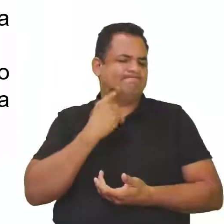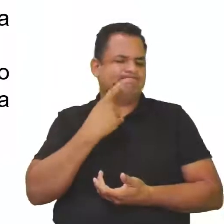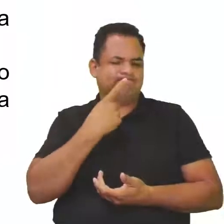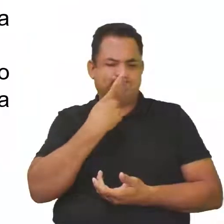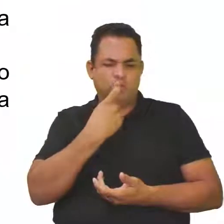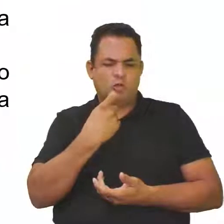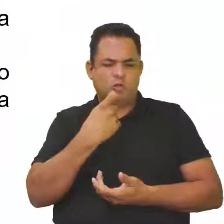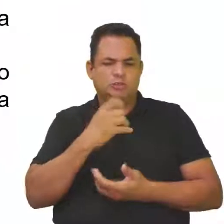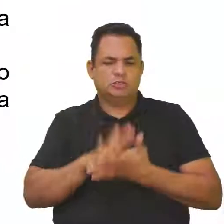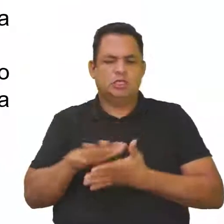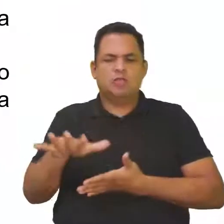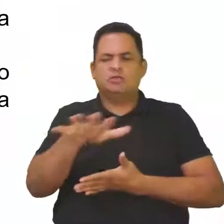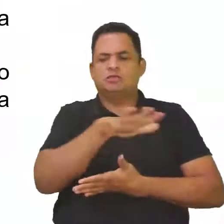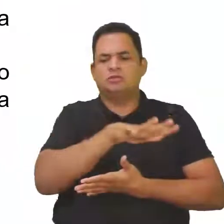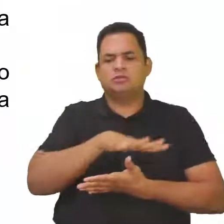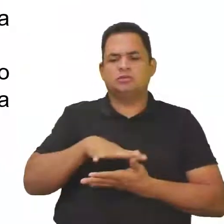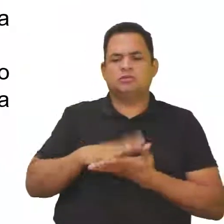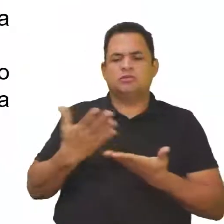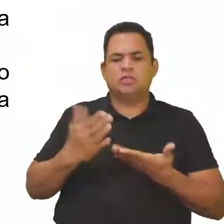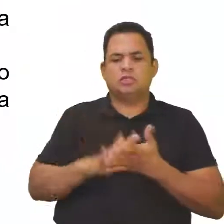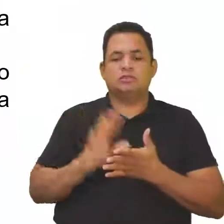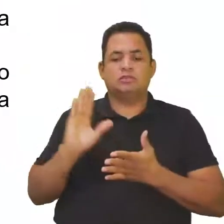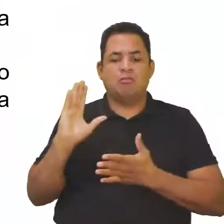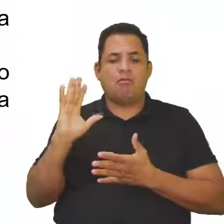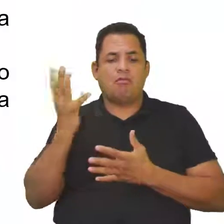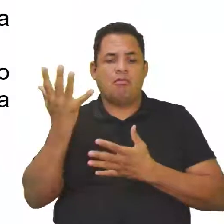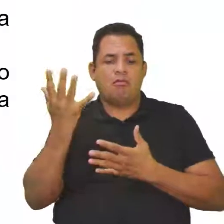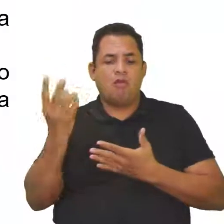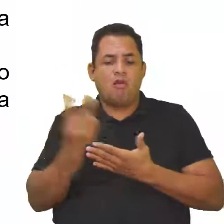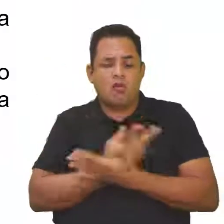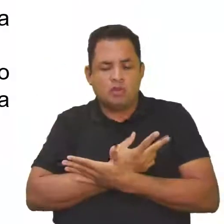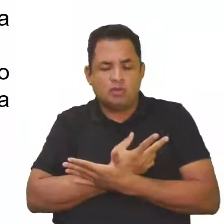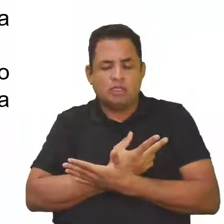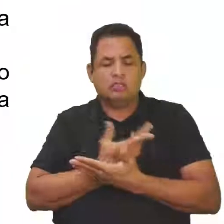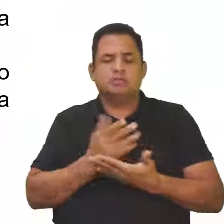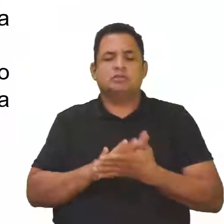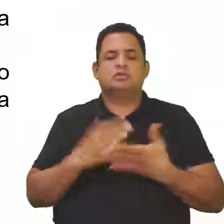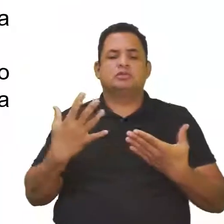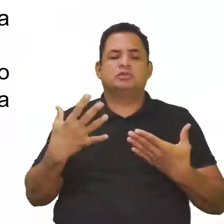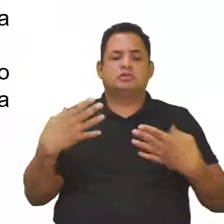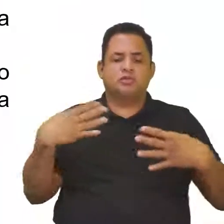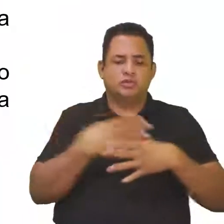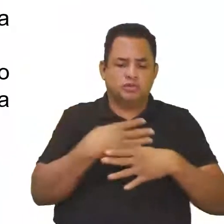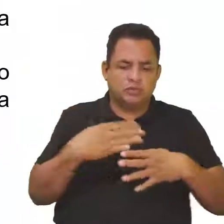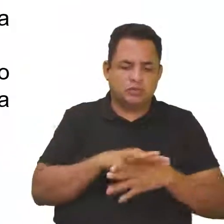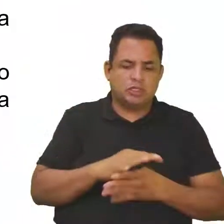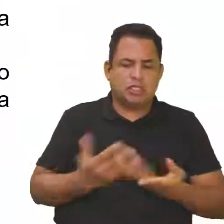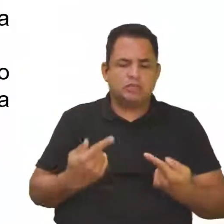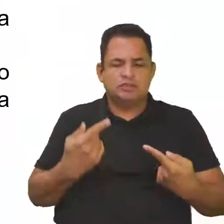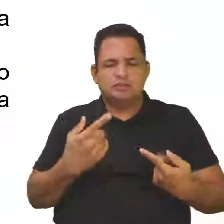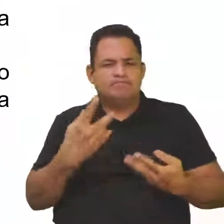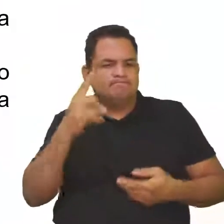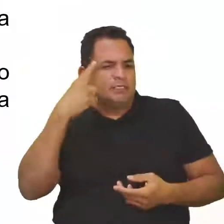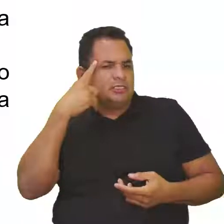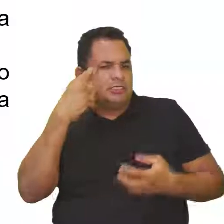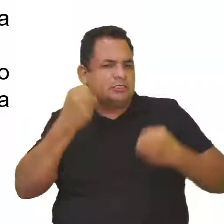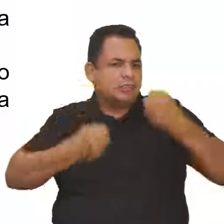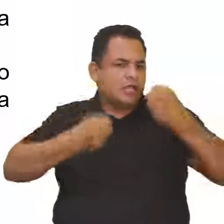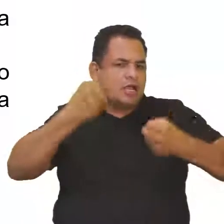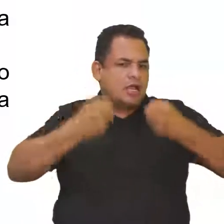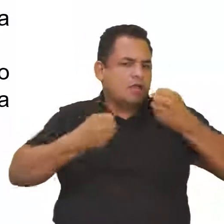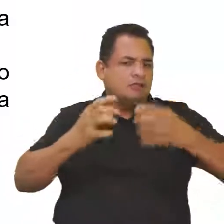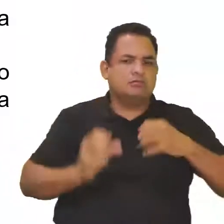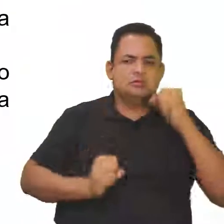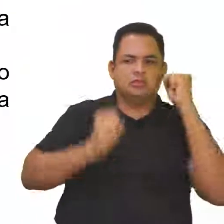ela só ocorre nos meios urbanos, porque a gente associa aos carros, às indústrias e todas essas situações